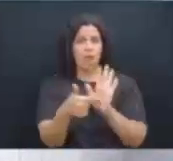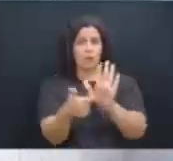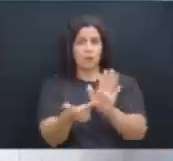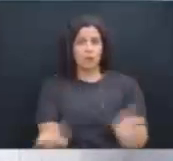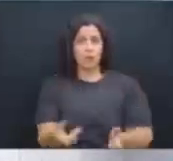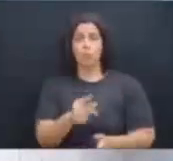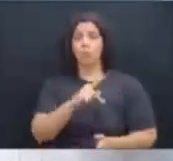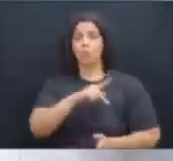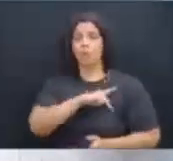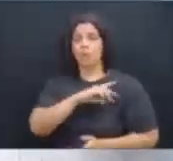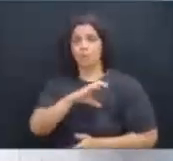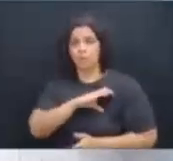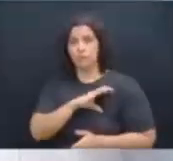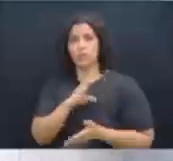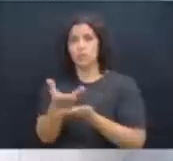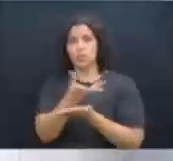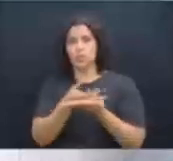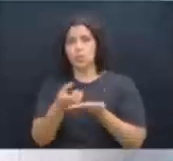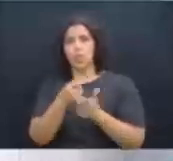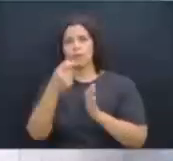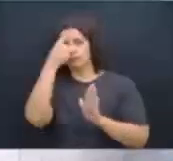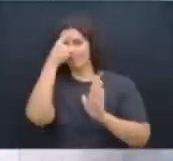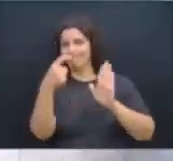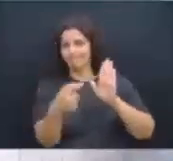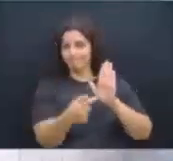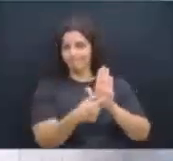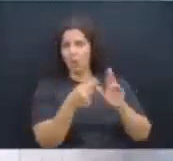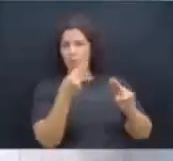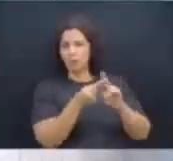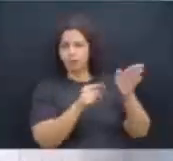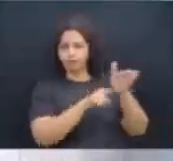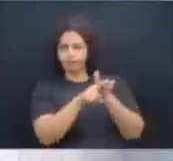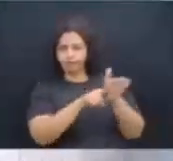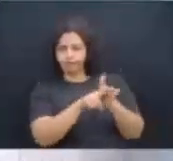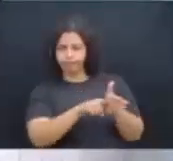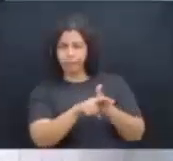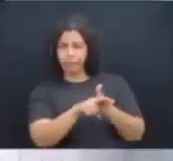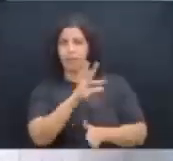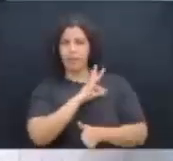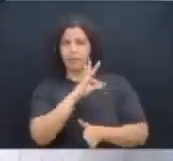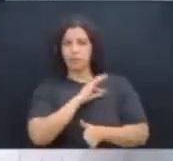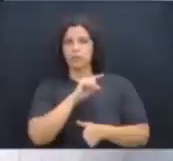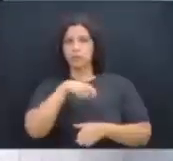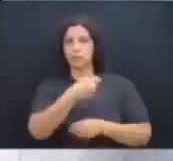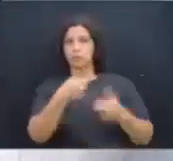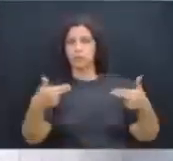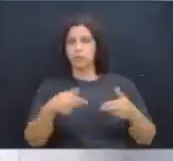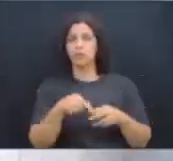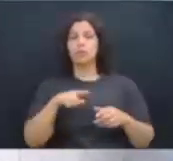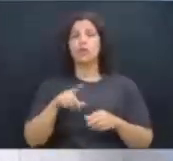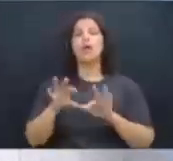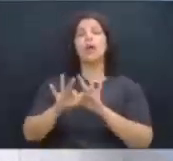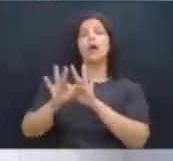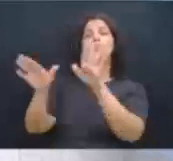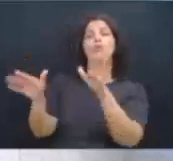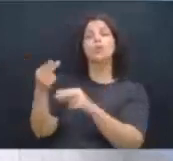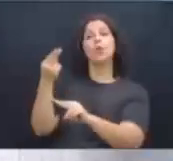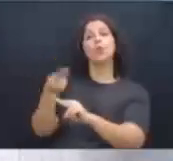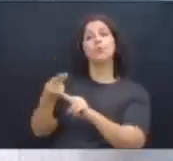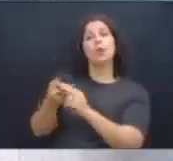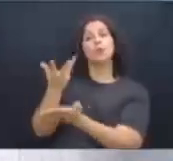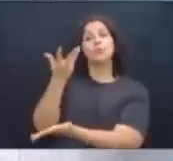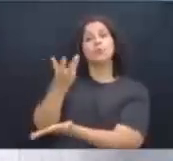A polícia civil tem um software de inteligência para usar investigações policiais com autorização da Justiça.